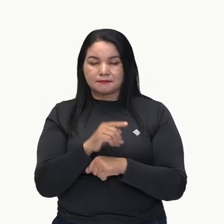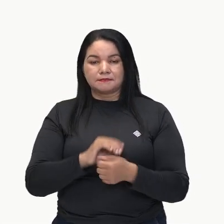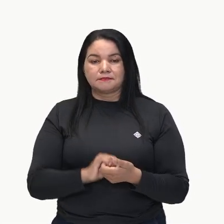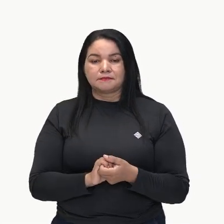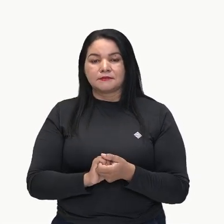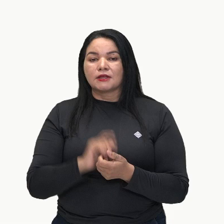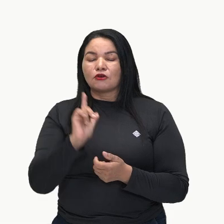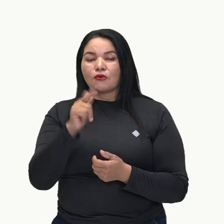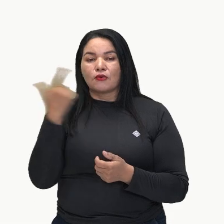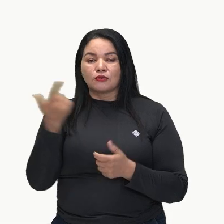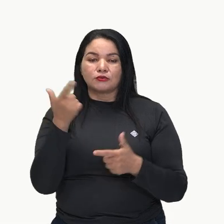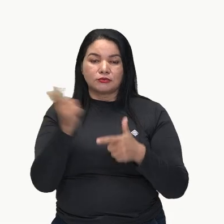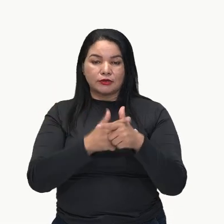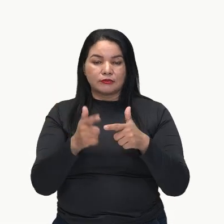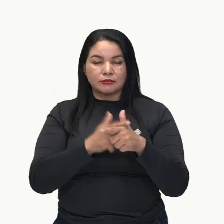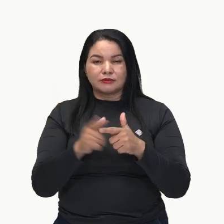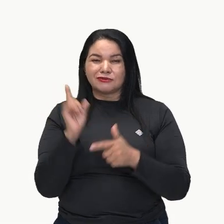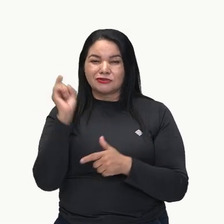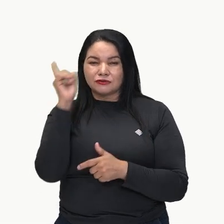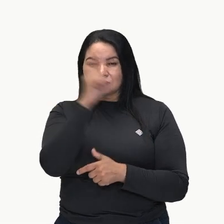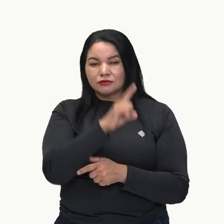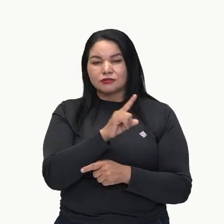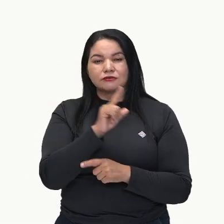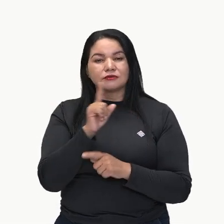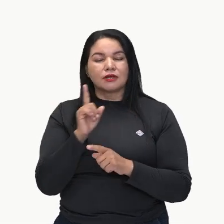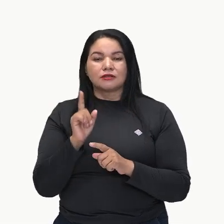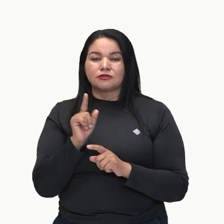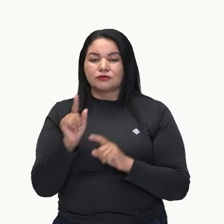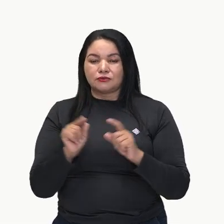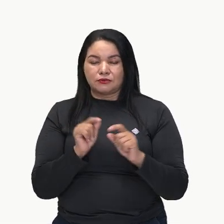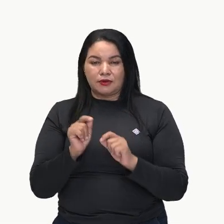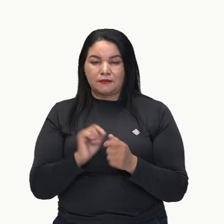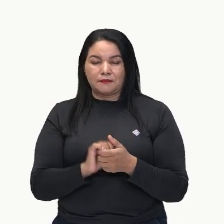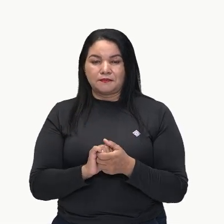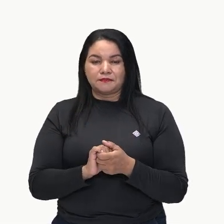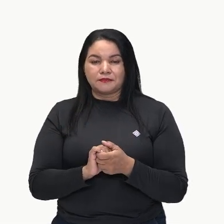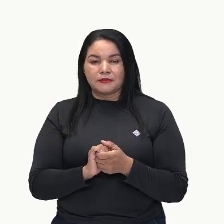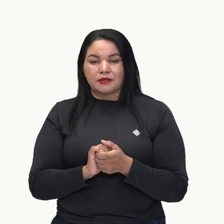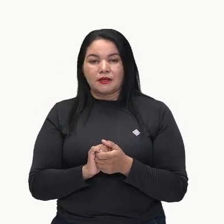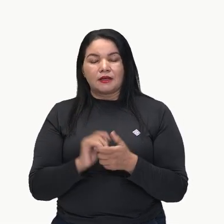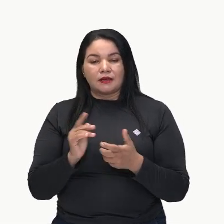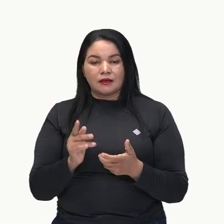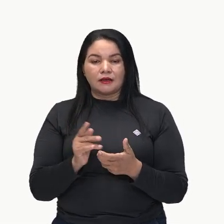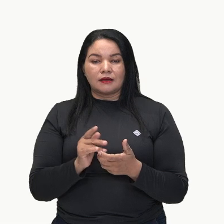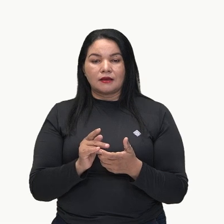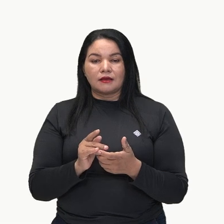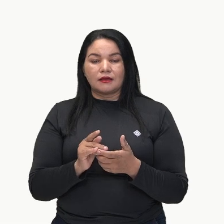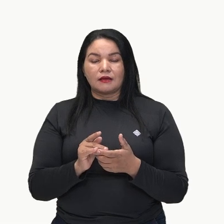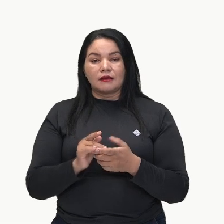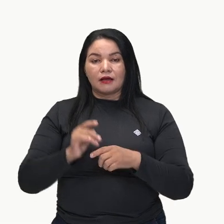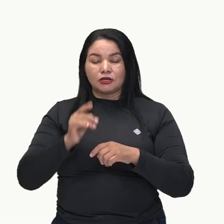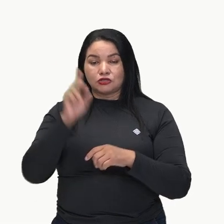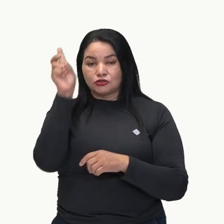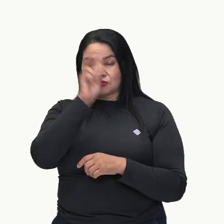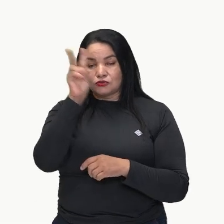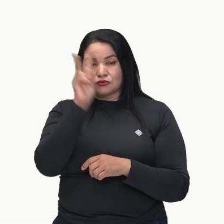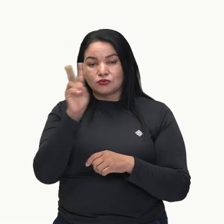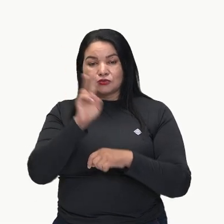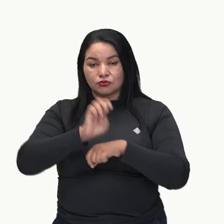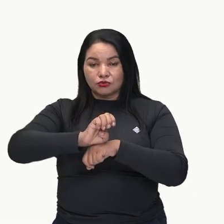também, quais são essas dificuldades, certo? Então, a ineficiência histórica do Estado e